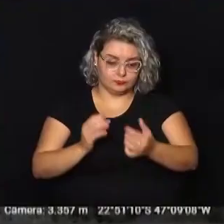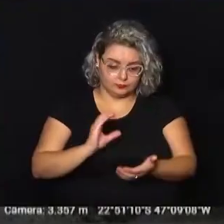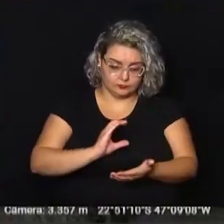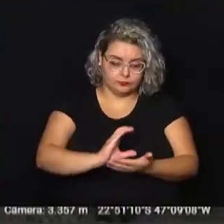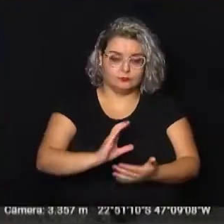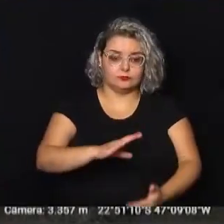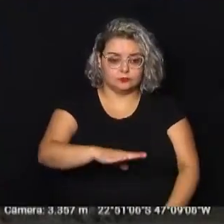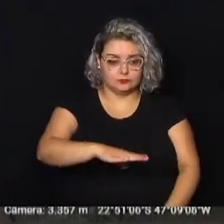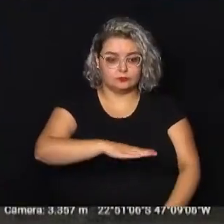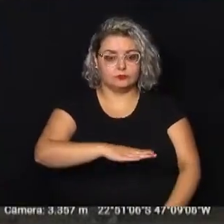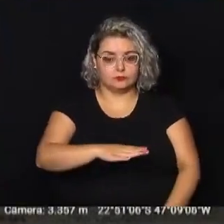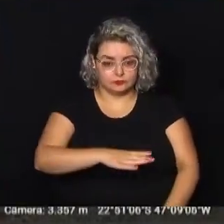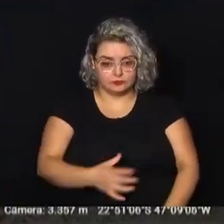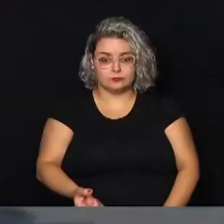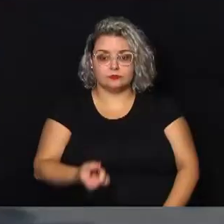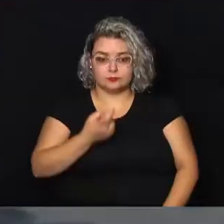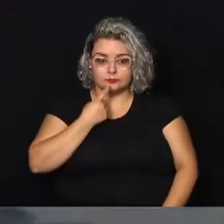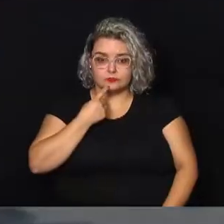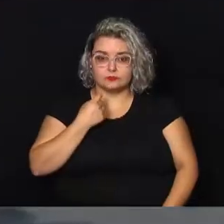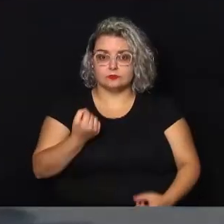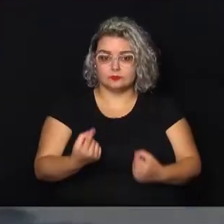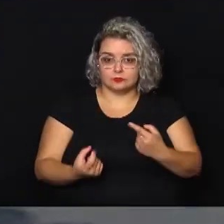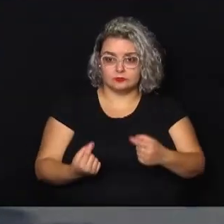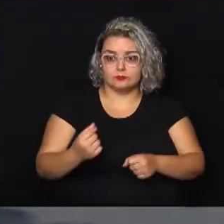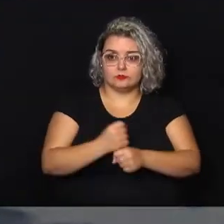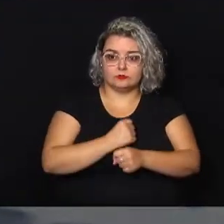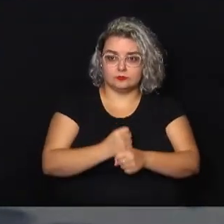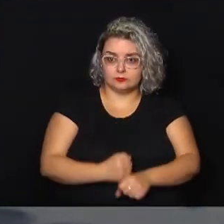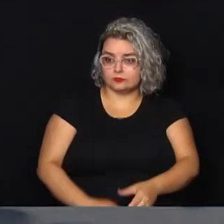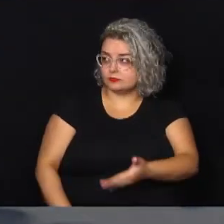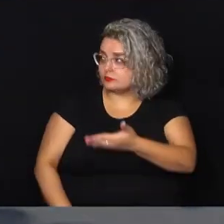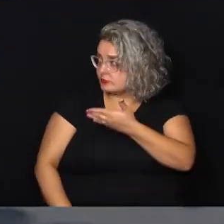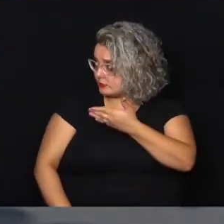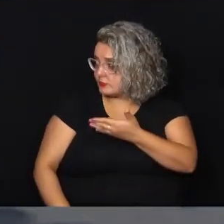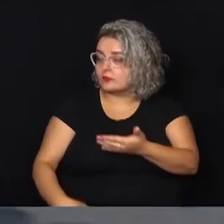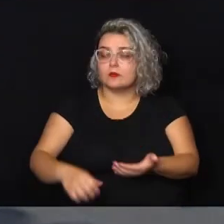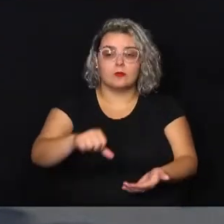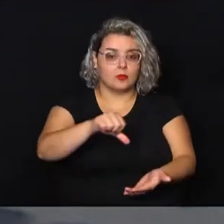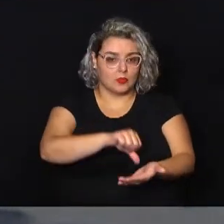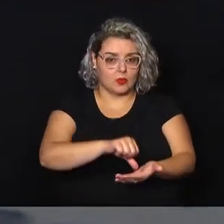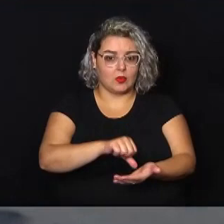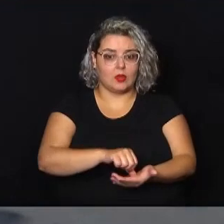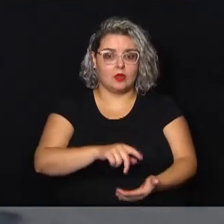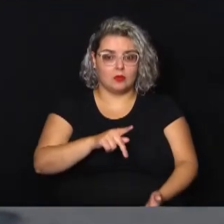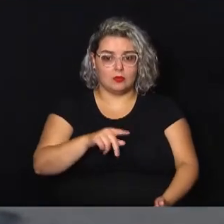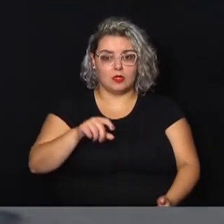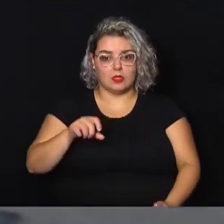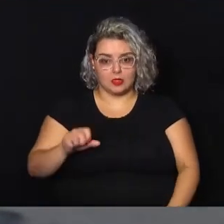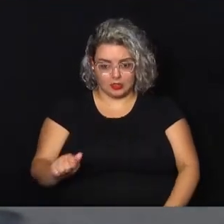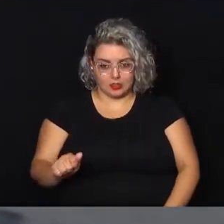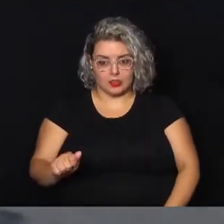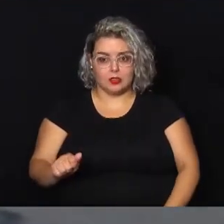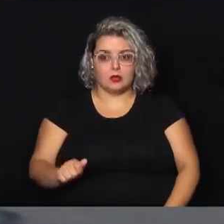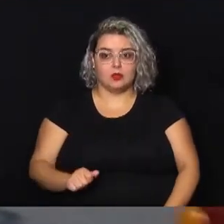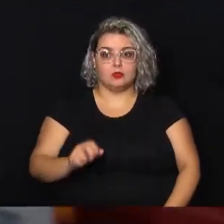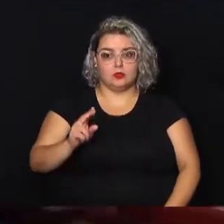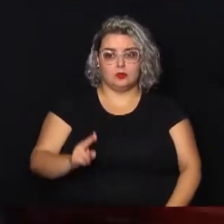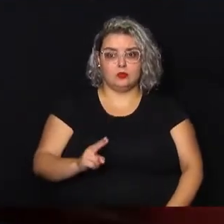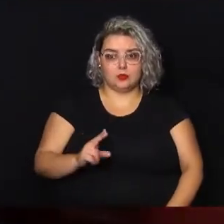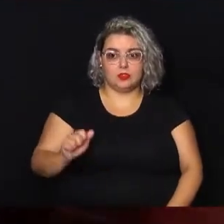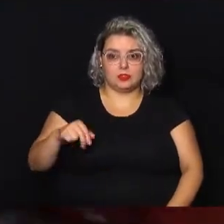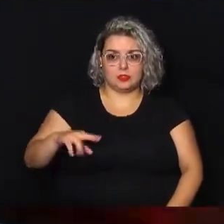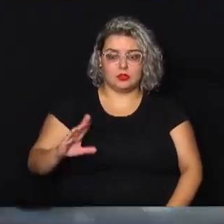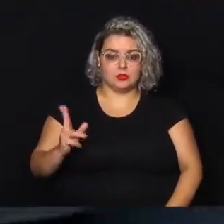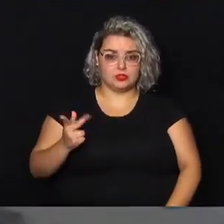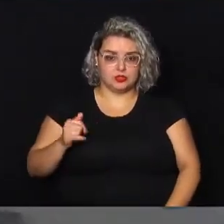município para determinadas obras. Aqui, para a unidade de pronto atendimento da Vila Padre Anchieta, na região